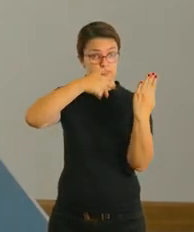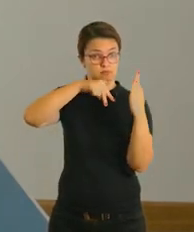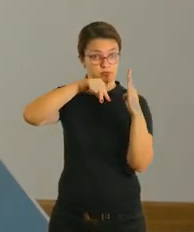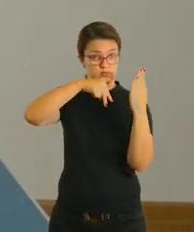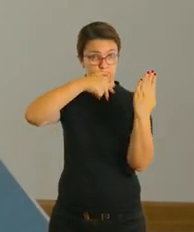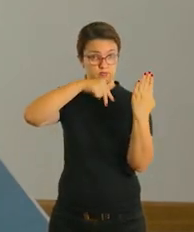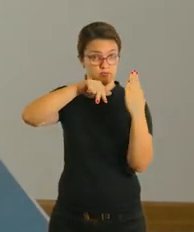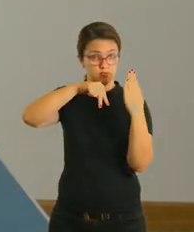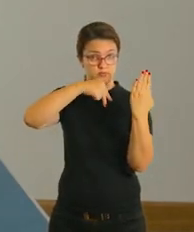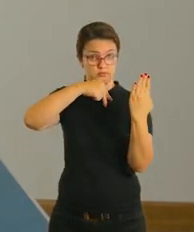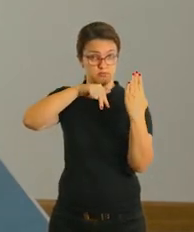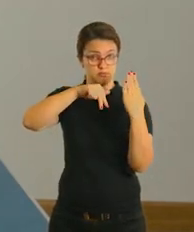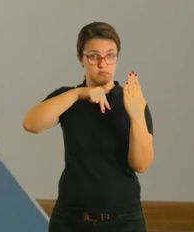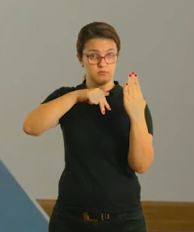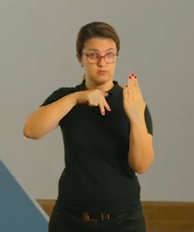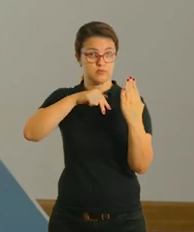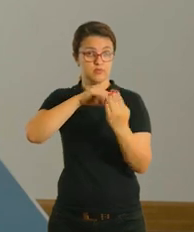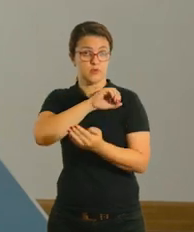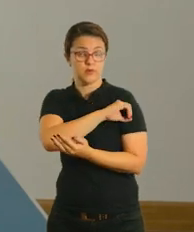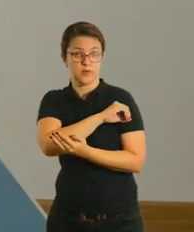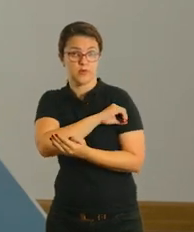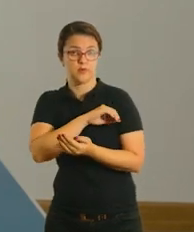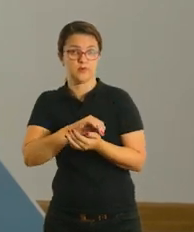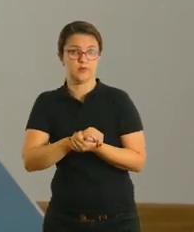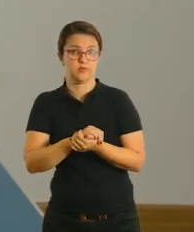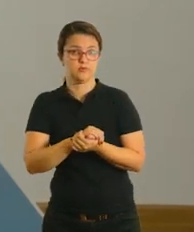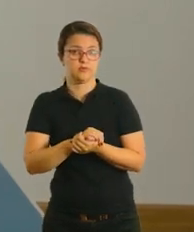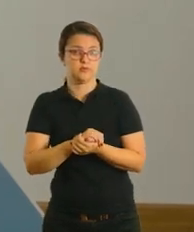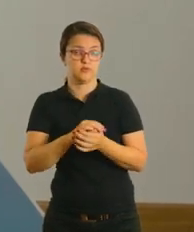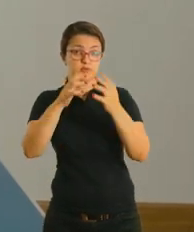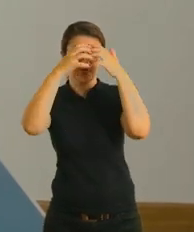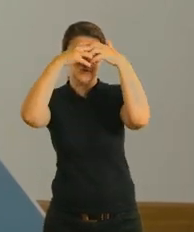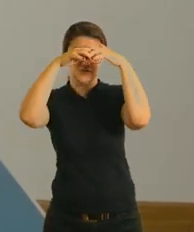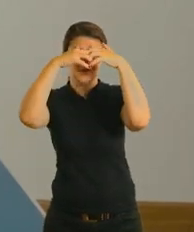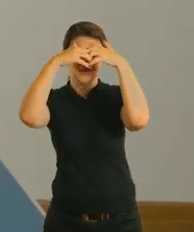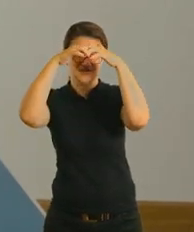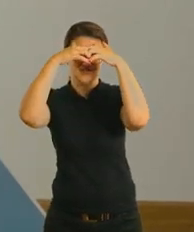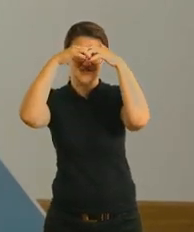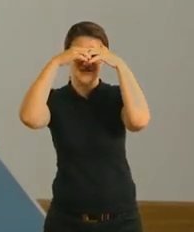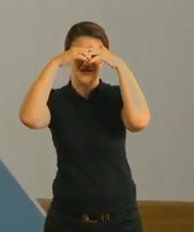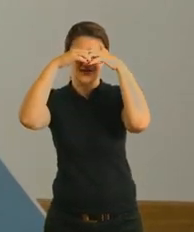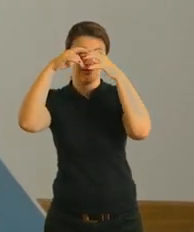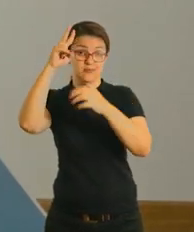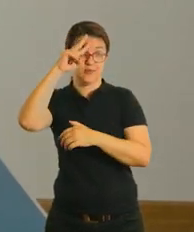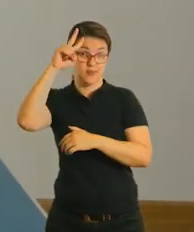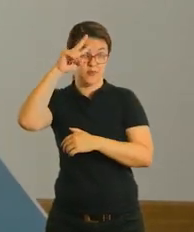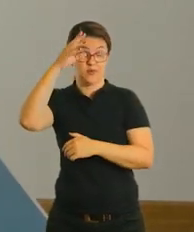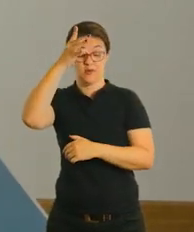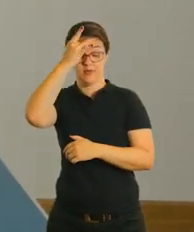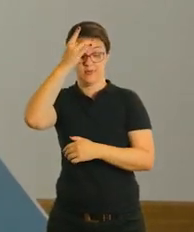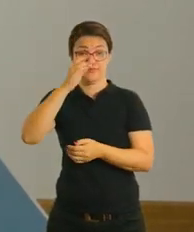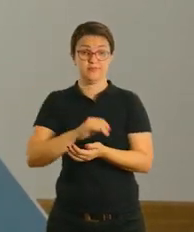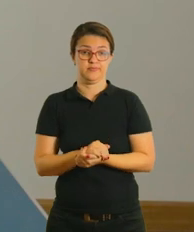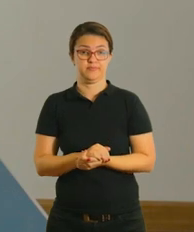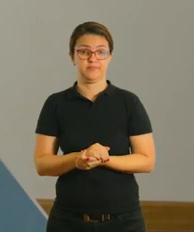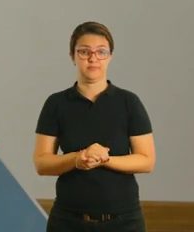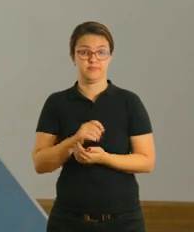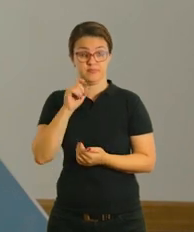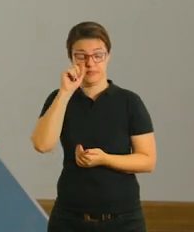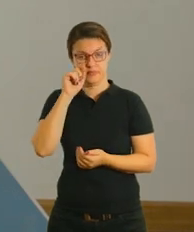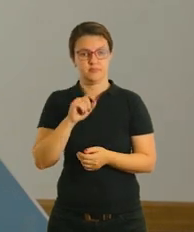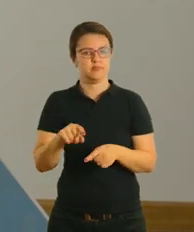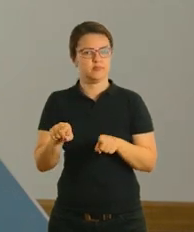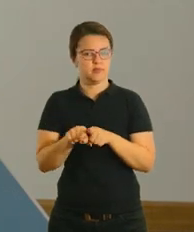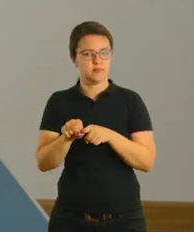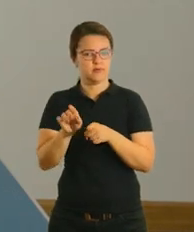pré 1, pré 2 e ginástica da memória do primeiro ao quinto ano, tá? Eu executei algumas posições, né, acompanha no vídeo,